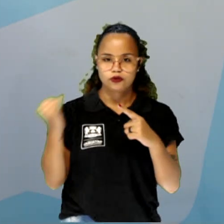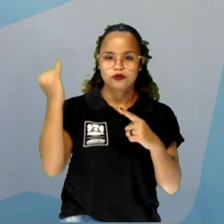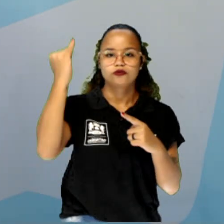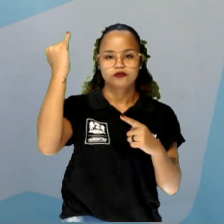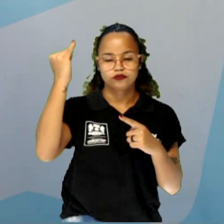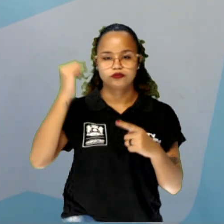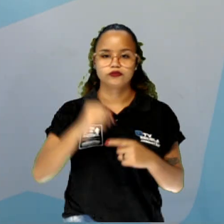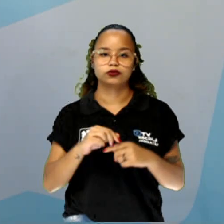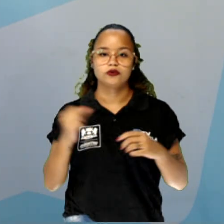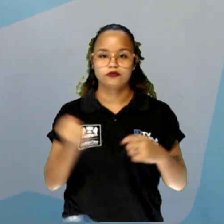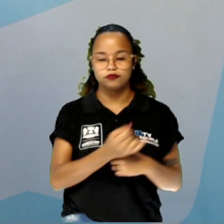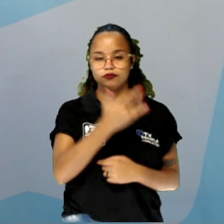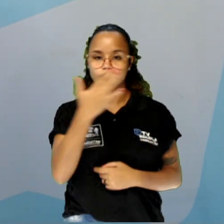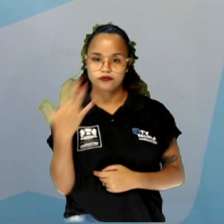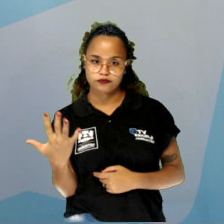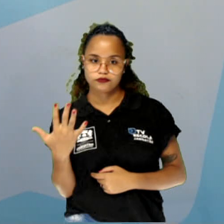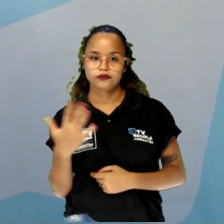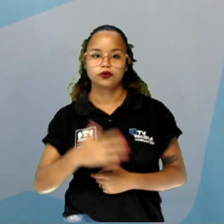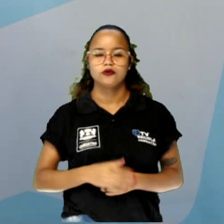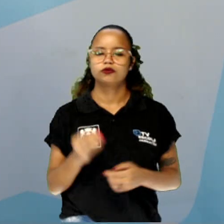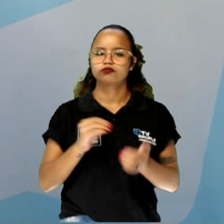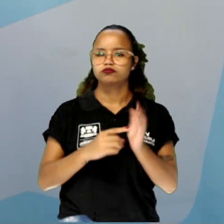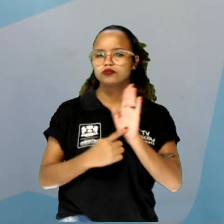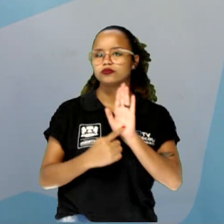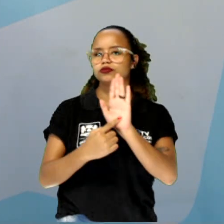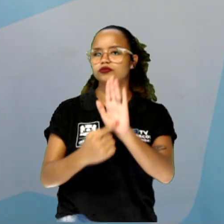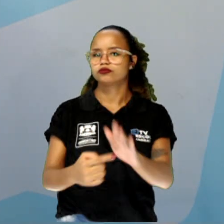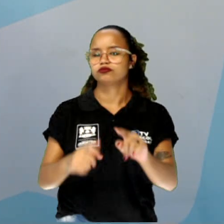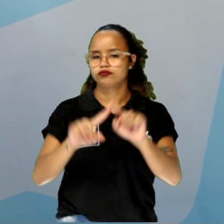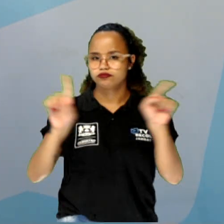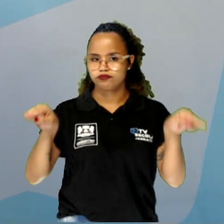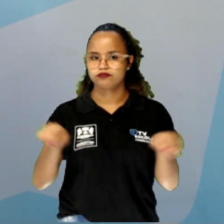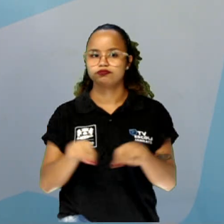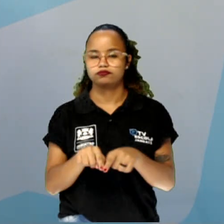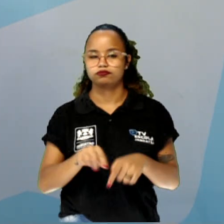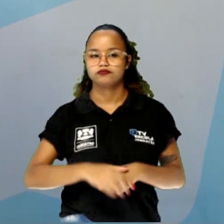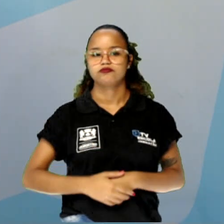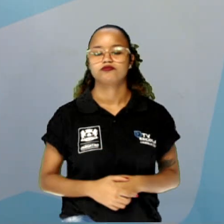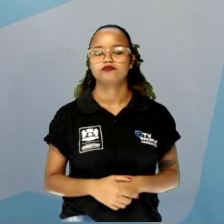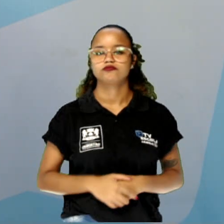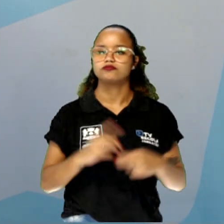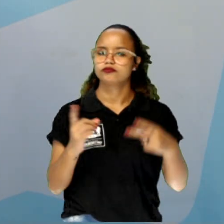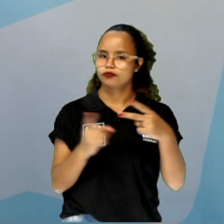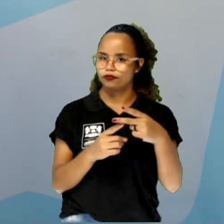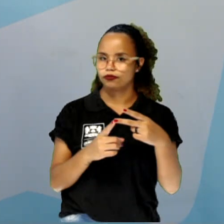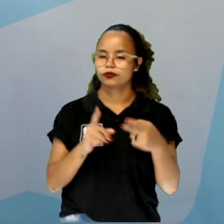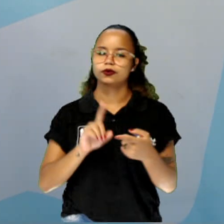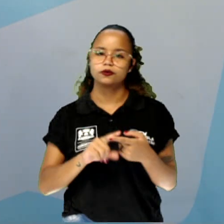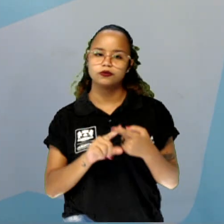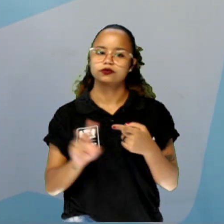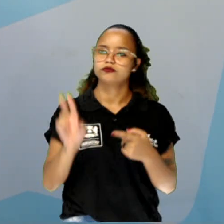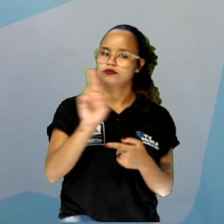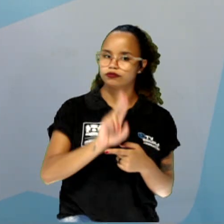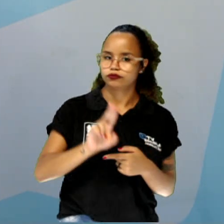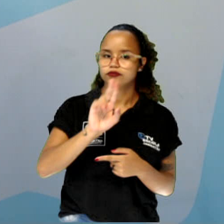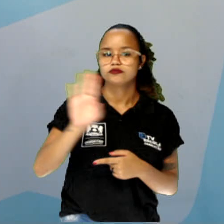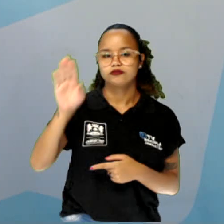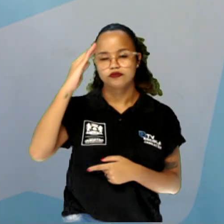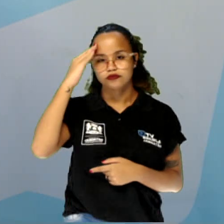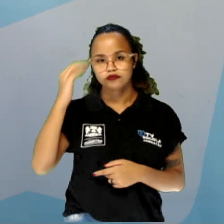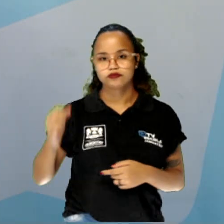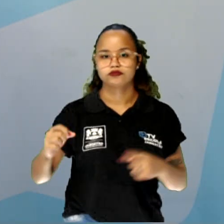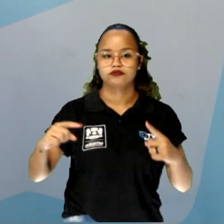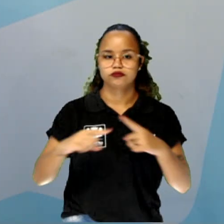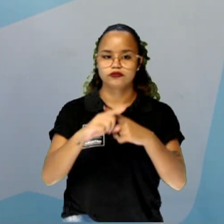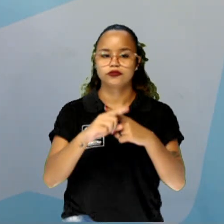da contagem, determinando os elementos do espaço amostral. E também a gente vai aprender a utilizar o princípio multiplicativo para o